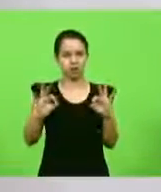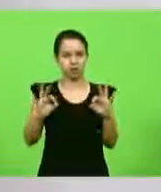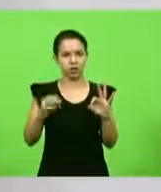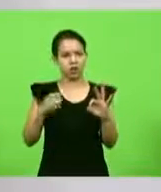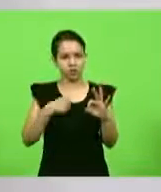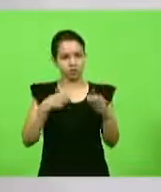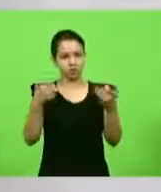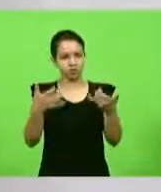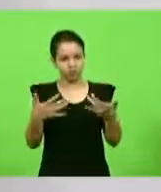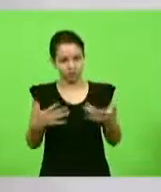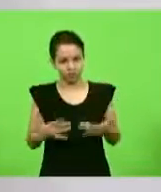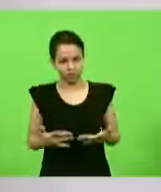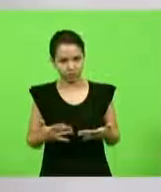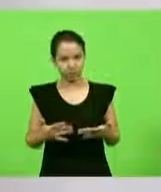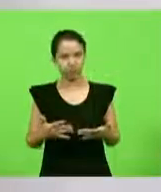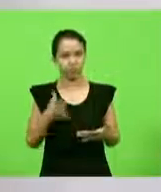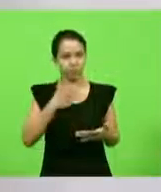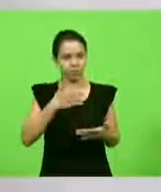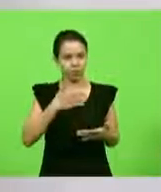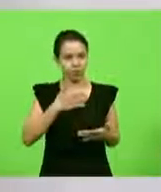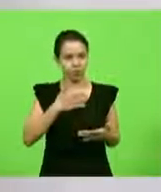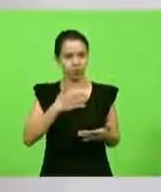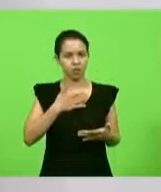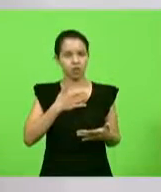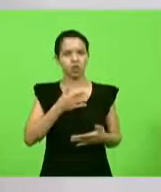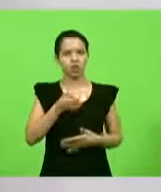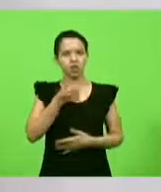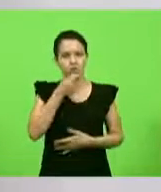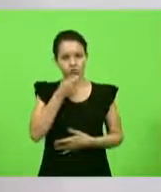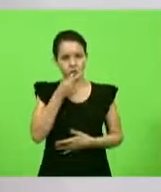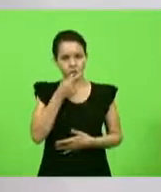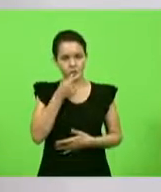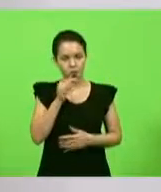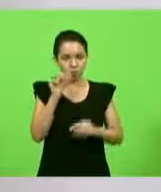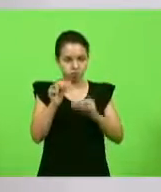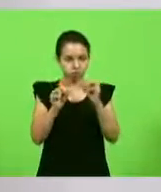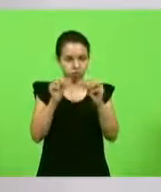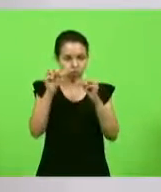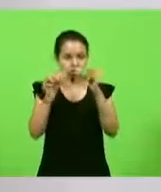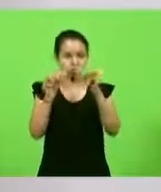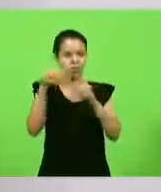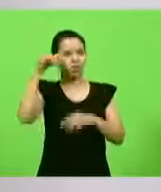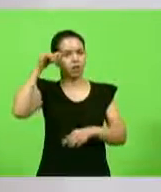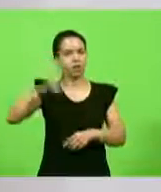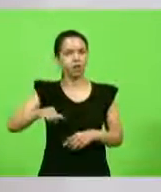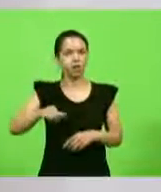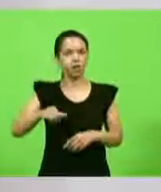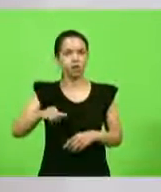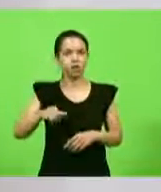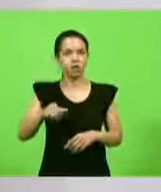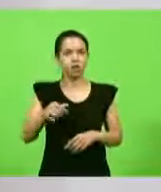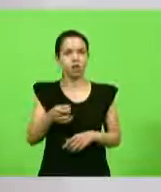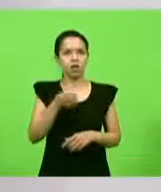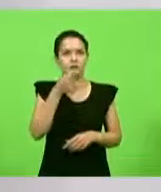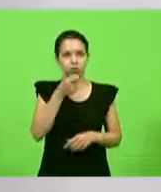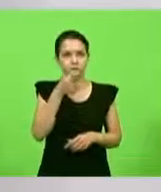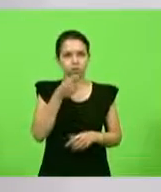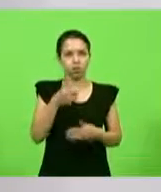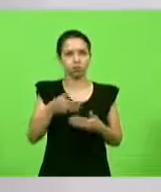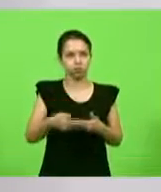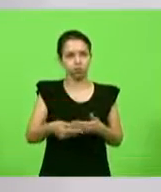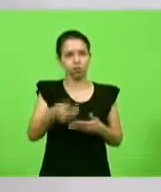comentando um caso meu, que eu tomo de forma preventiva. e ele começou a tomar, tomar esse